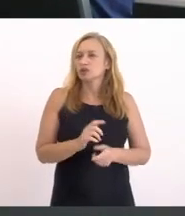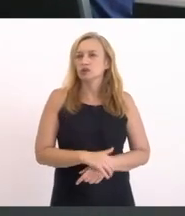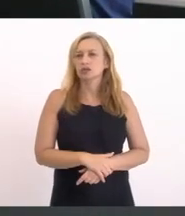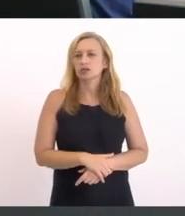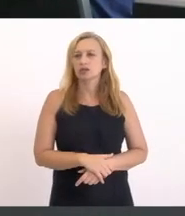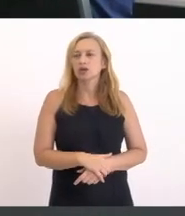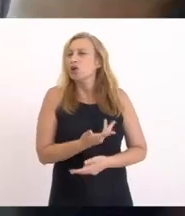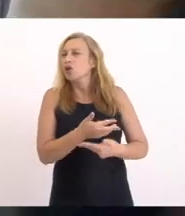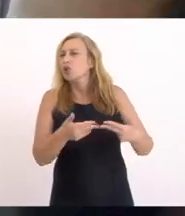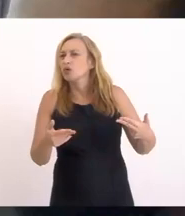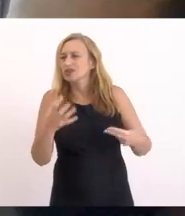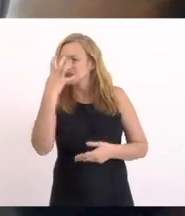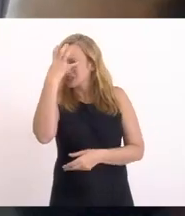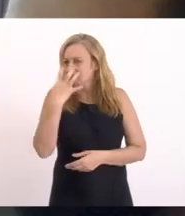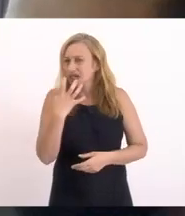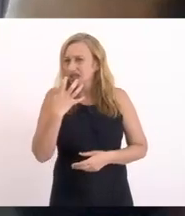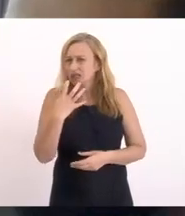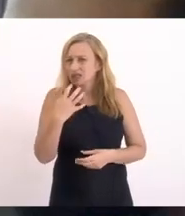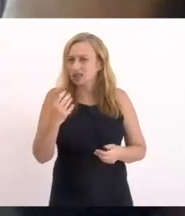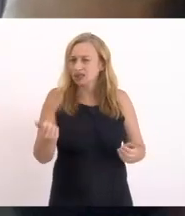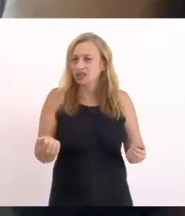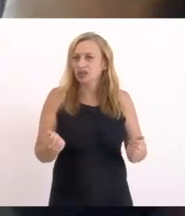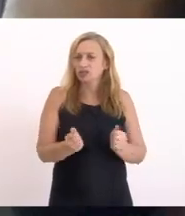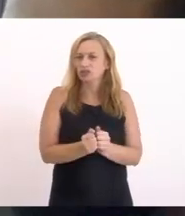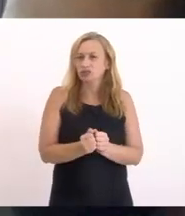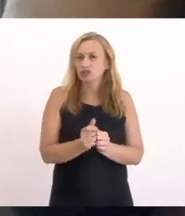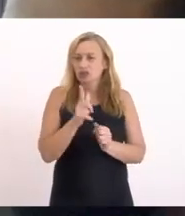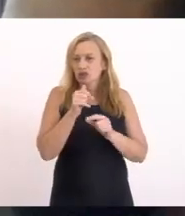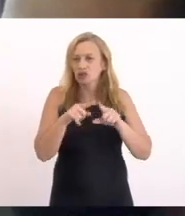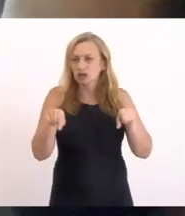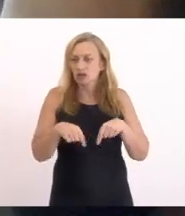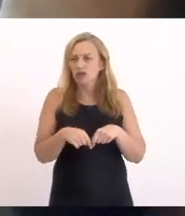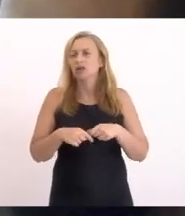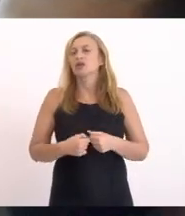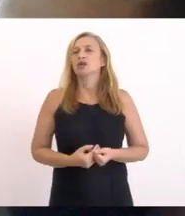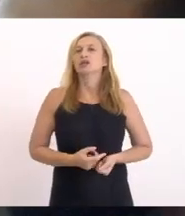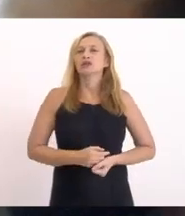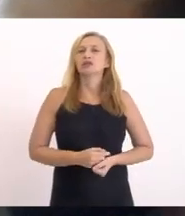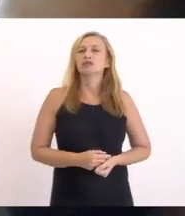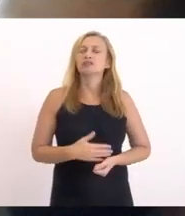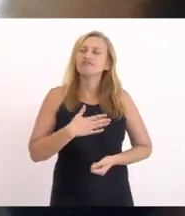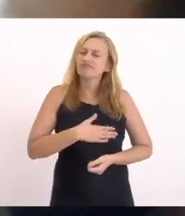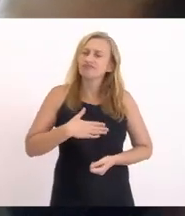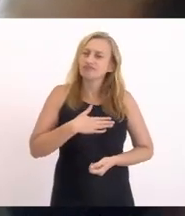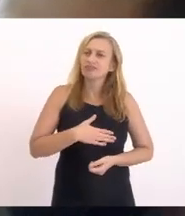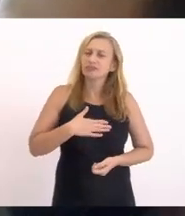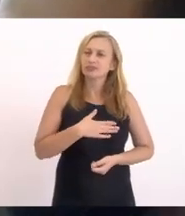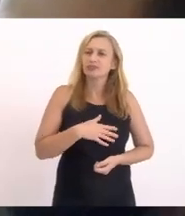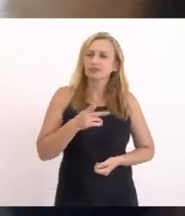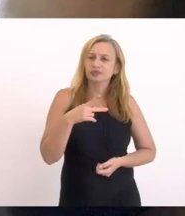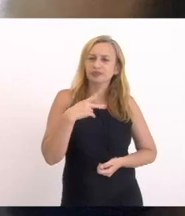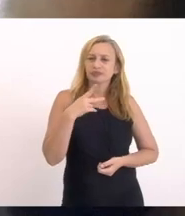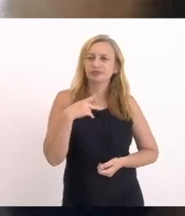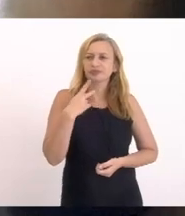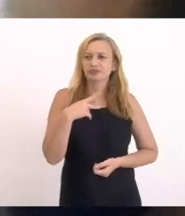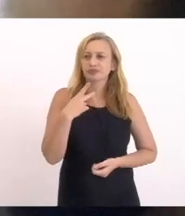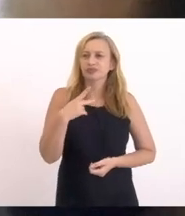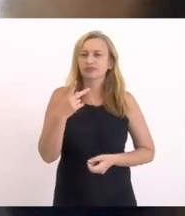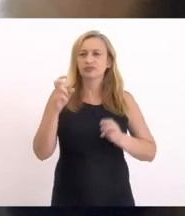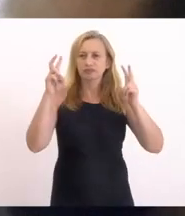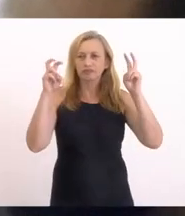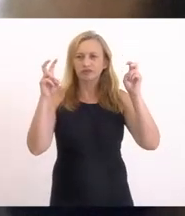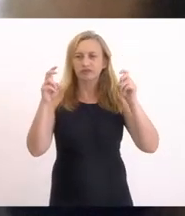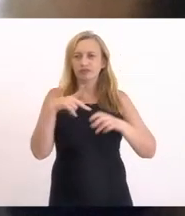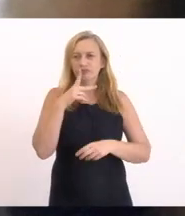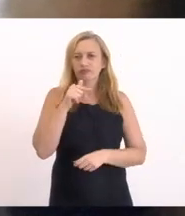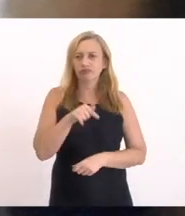Sobre coisas seríssimas Que envolvem O nosso sistema lagudar Eu gostaria de ressaltar Um tema que foi